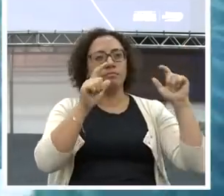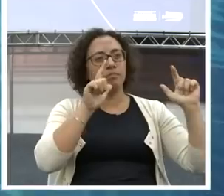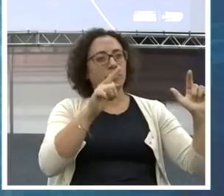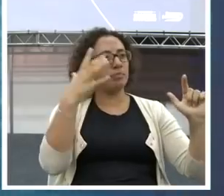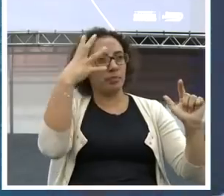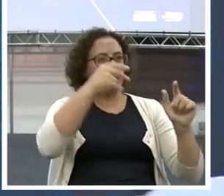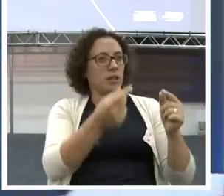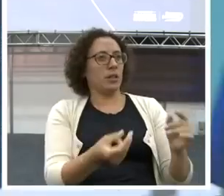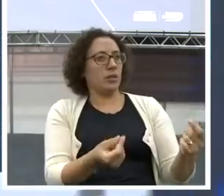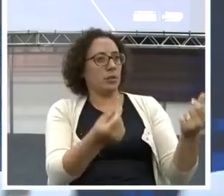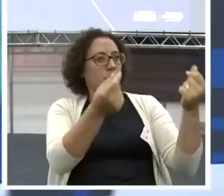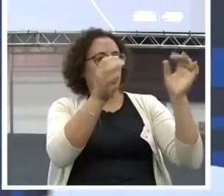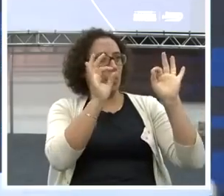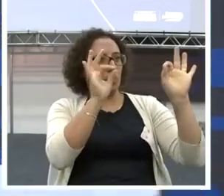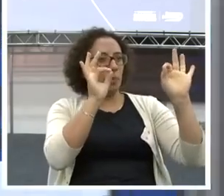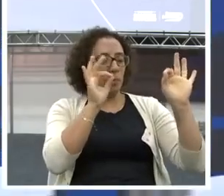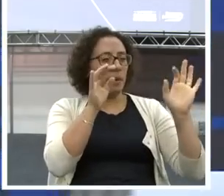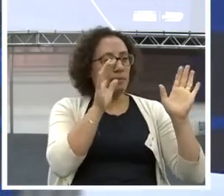Não vai.